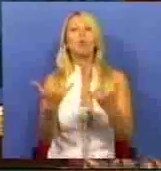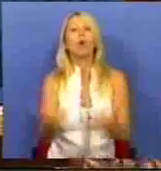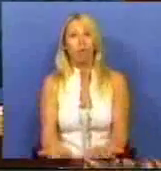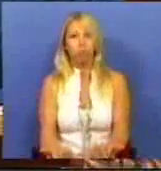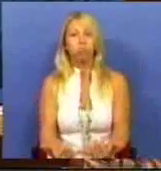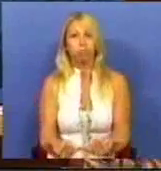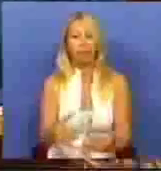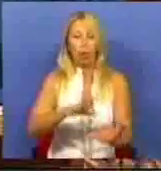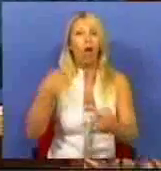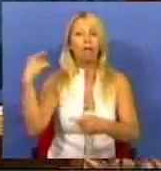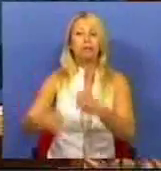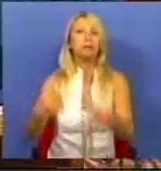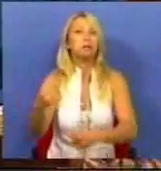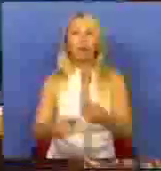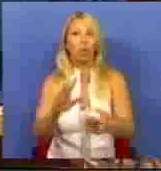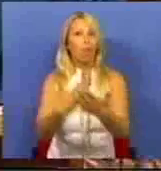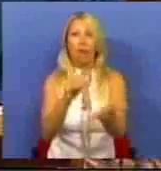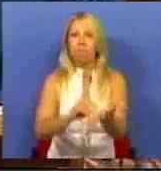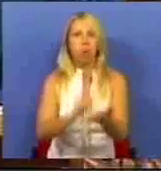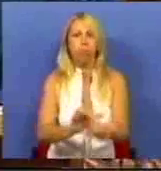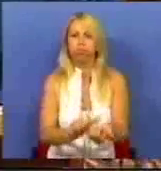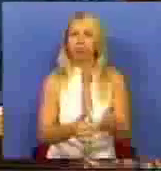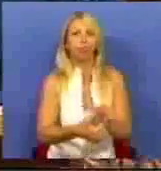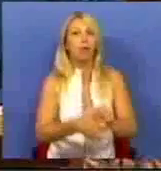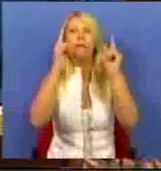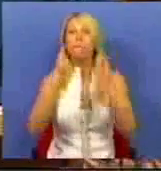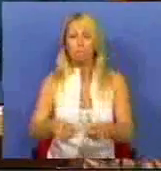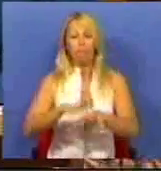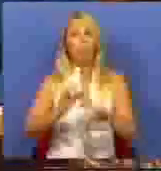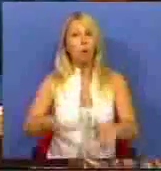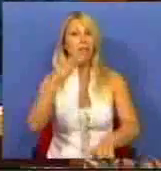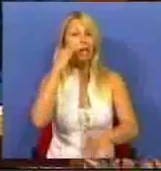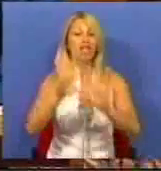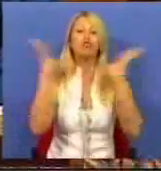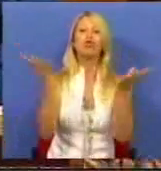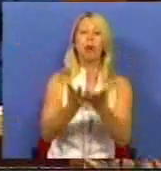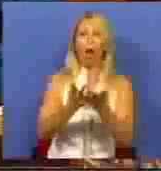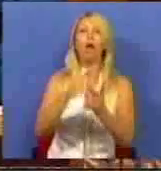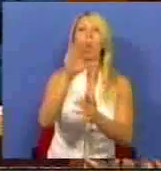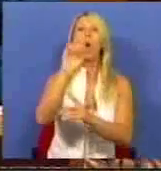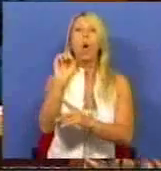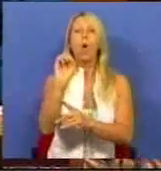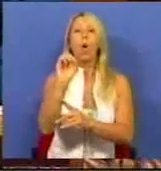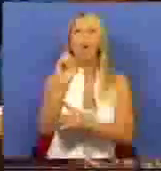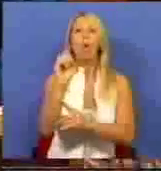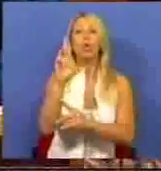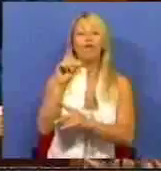pauperização entrou com a crise geral iniciada em outubro-novembro de 2009.